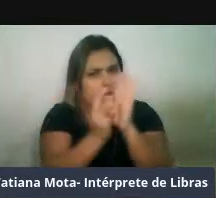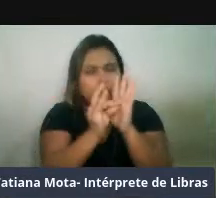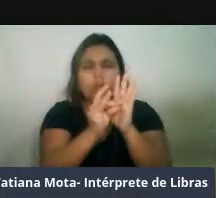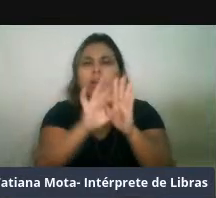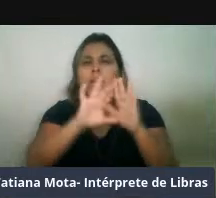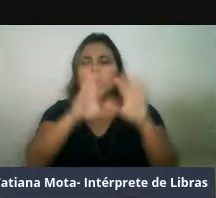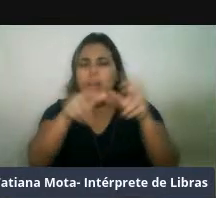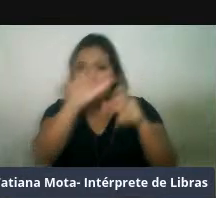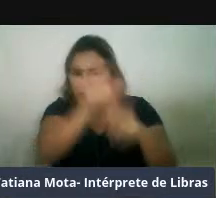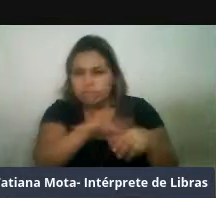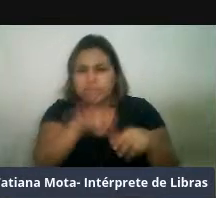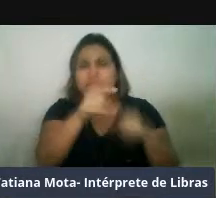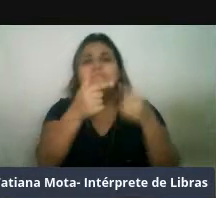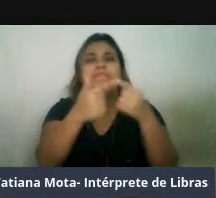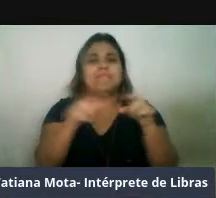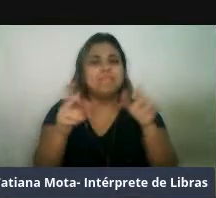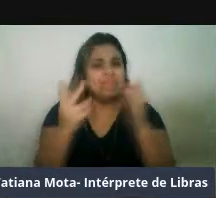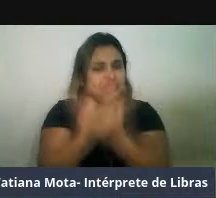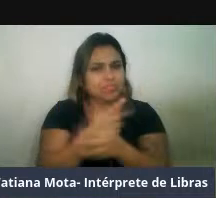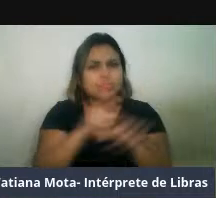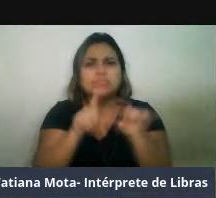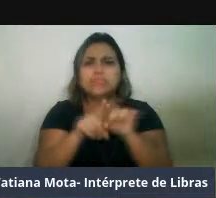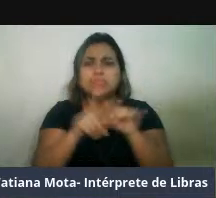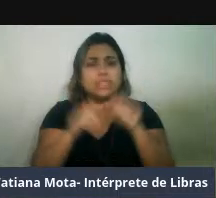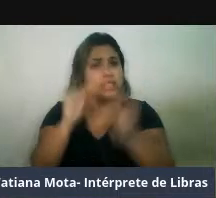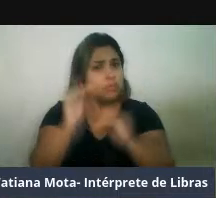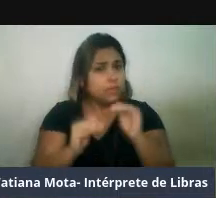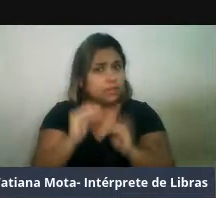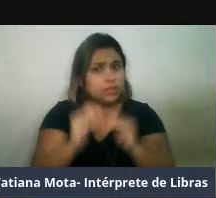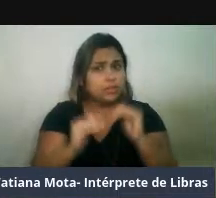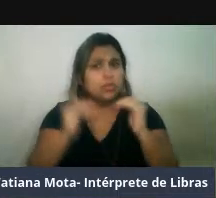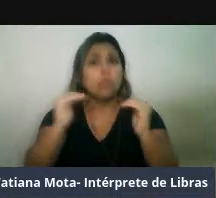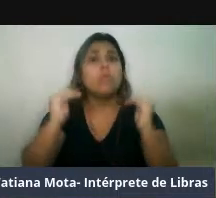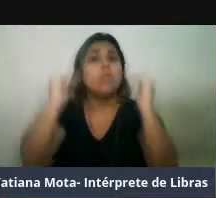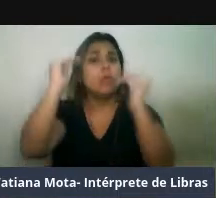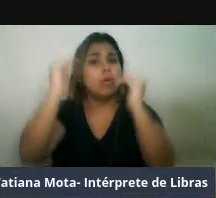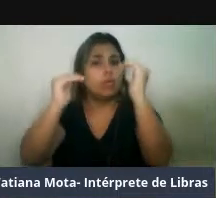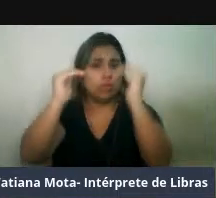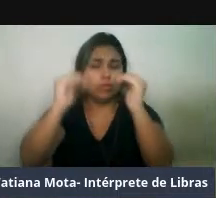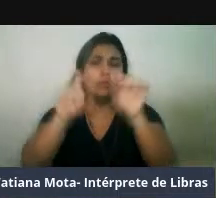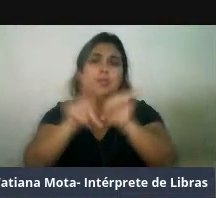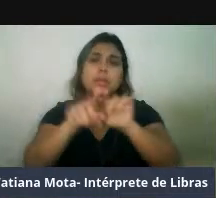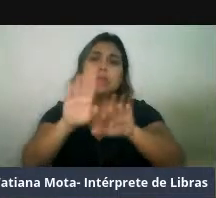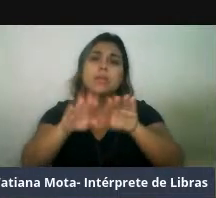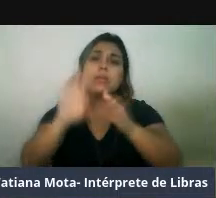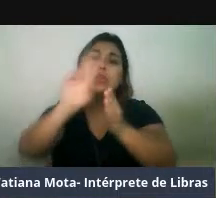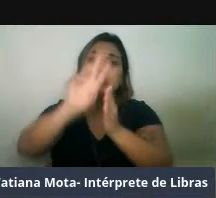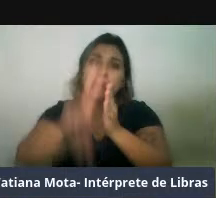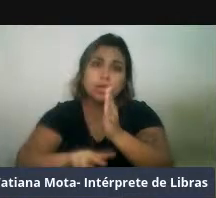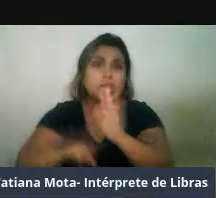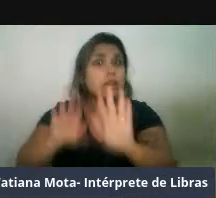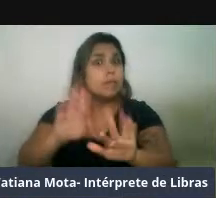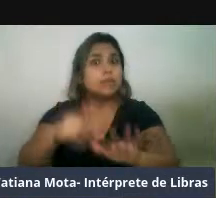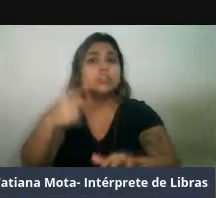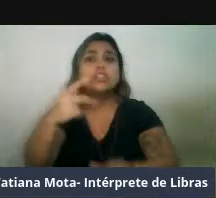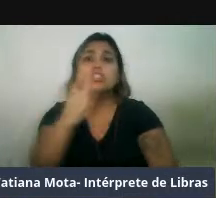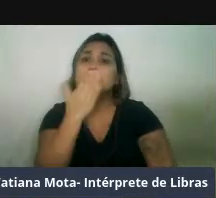variações aí dependendo do grau de especialidade de algumas espécies a determinado recurso alimentar.